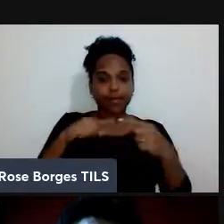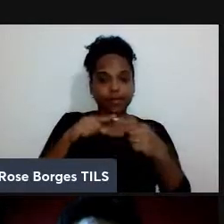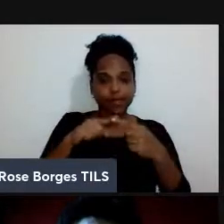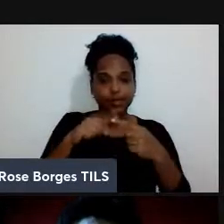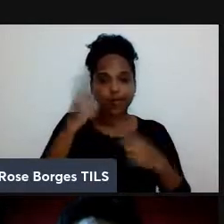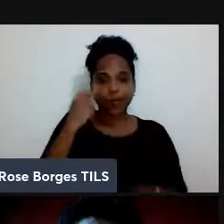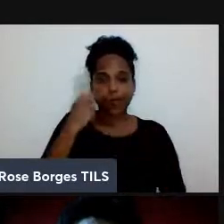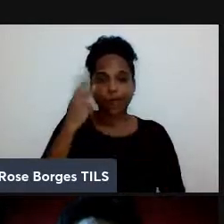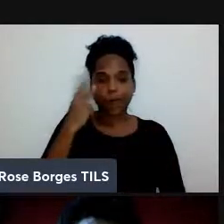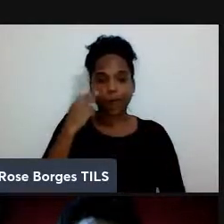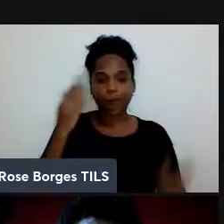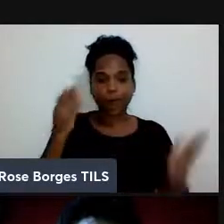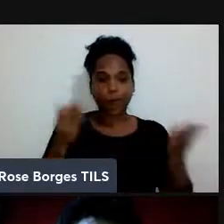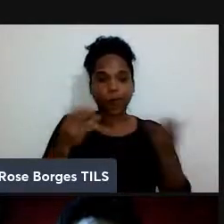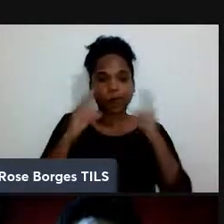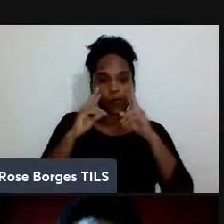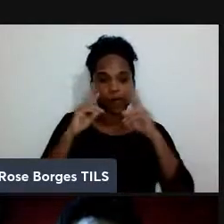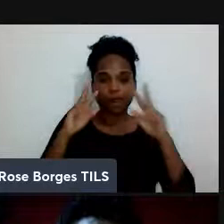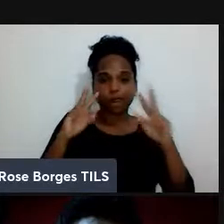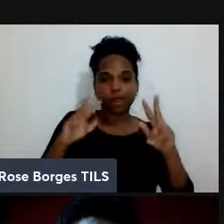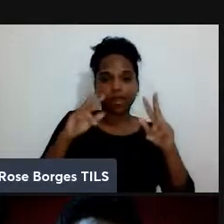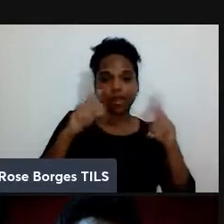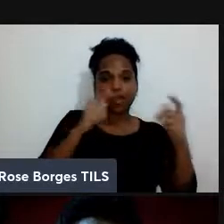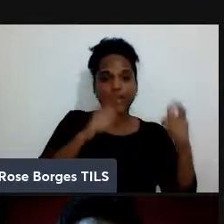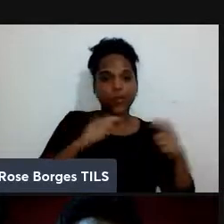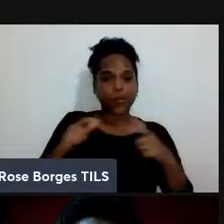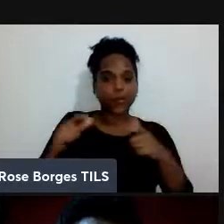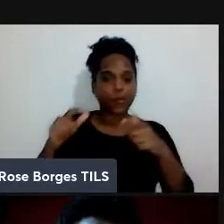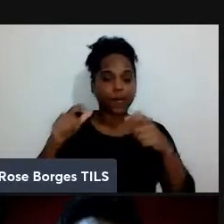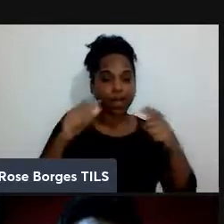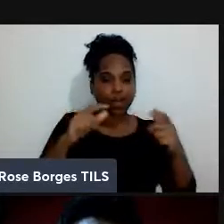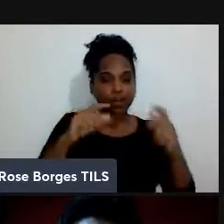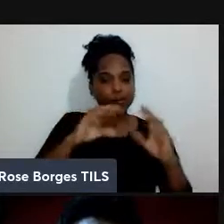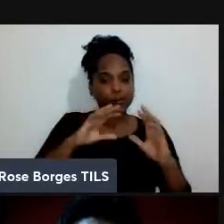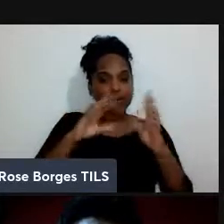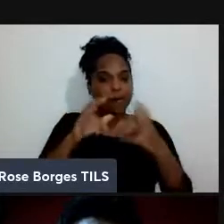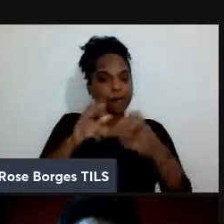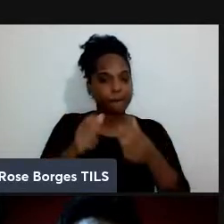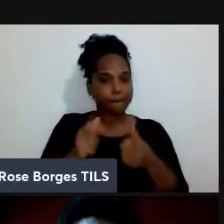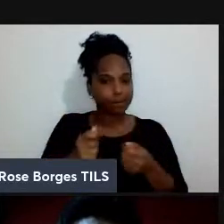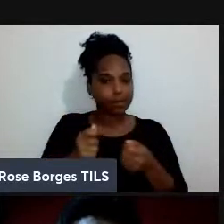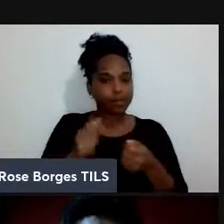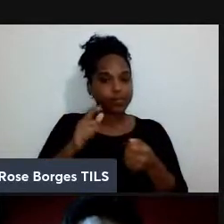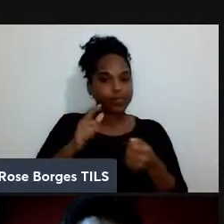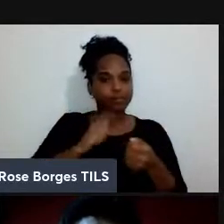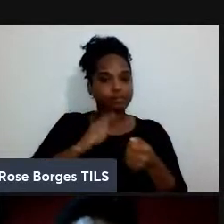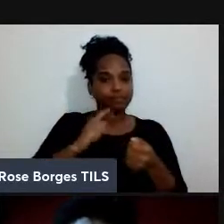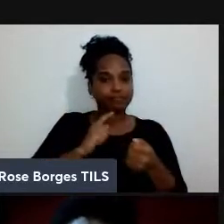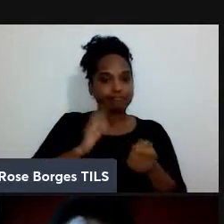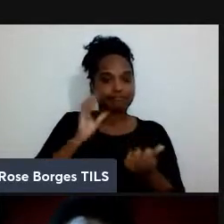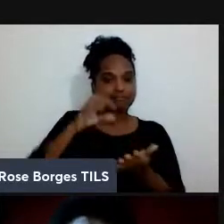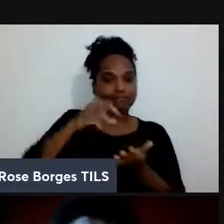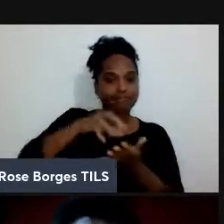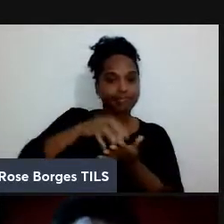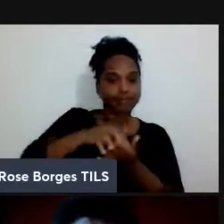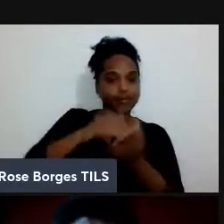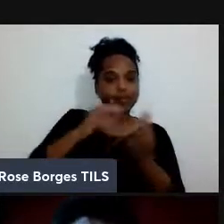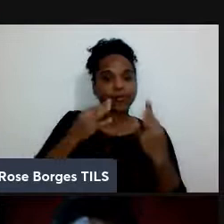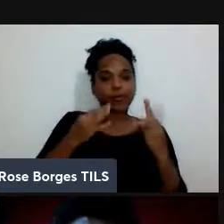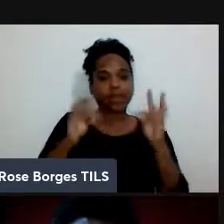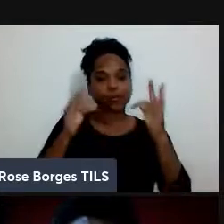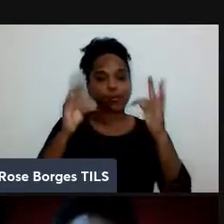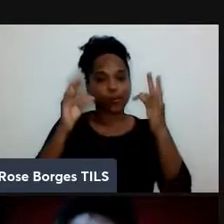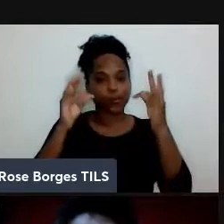que a gente vê acontecendo em vários lugares do mundo então em vários lugares do mundo esses centros de tecnologias quânticas já estão